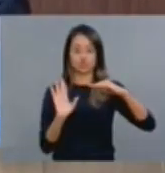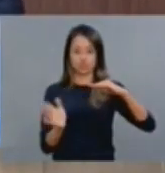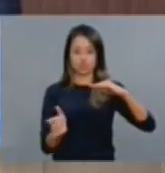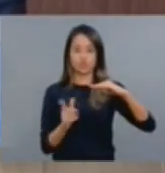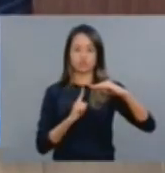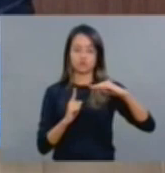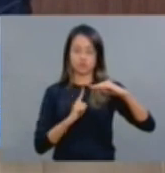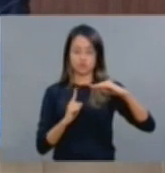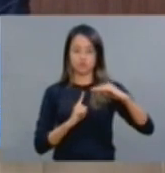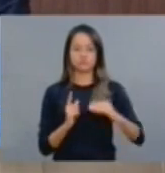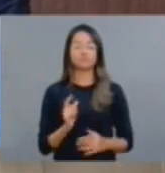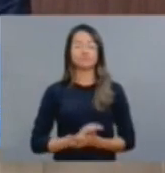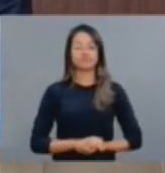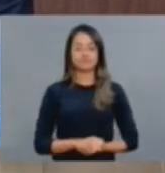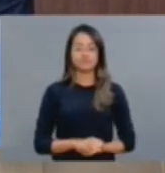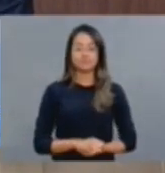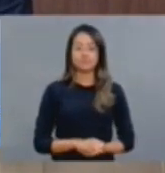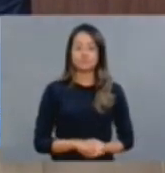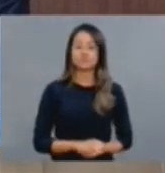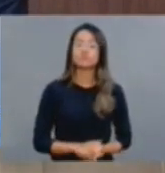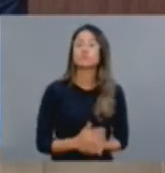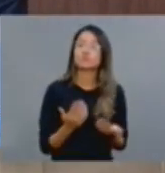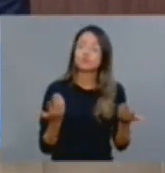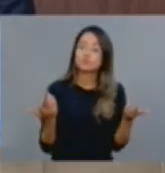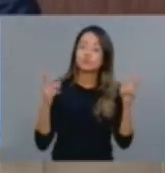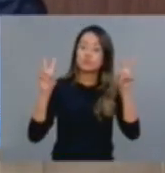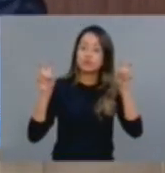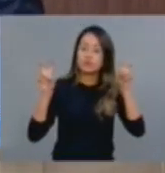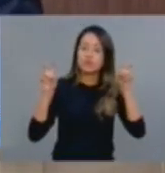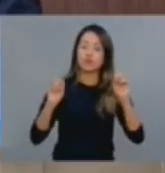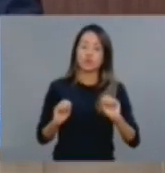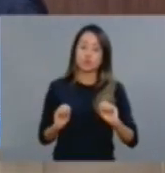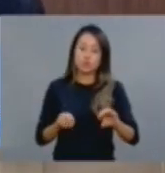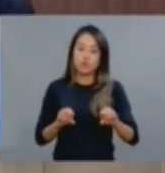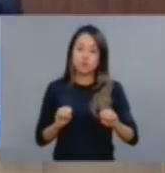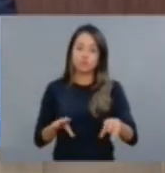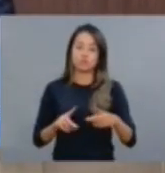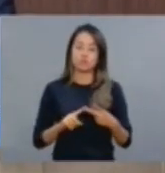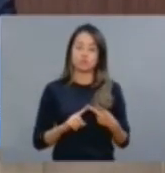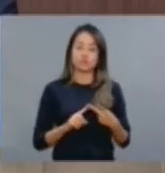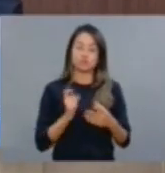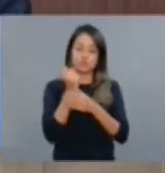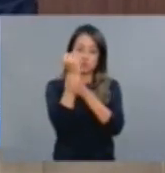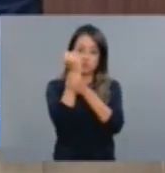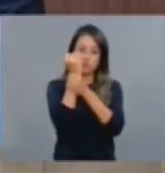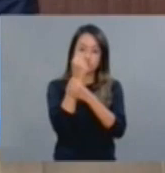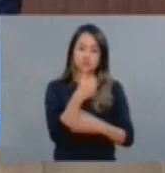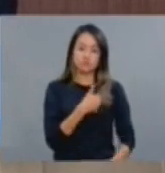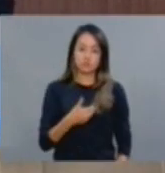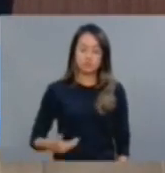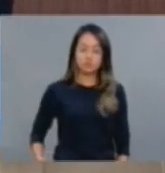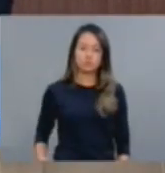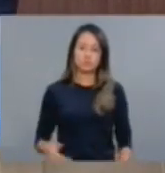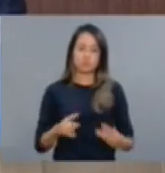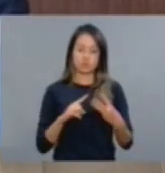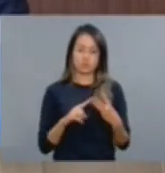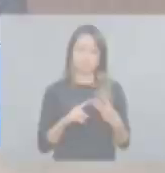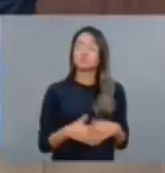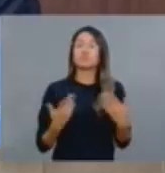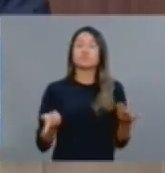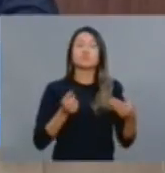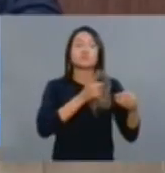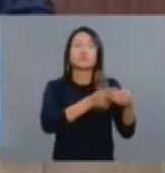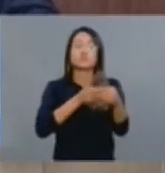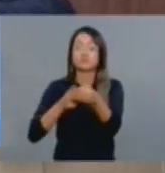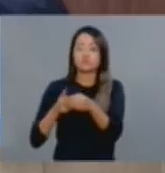Isso, estou falando aqui em três áreas, na área da educação, na área da segurança pública e na área da saúde.